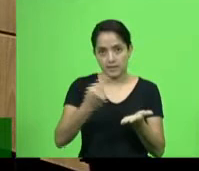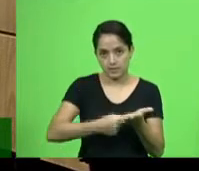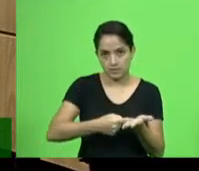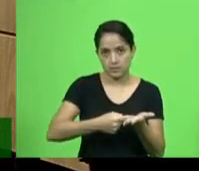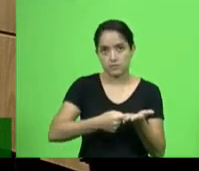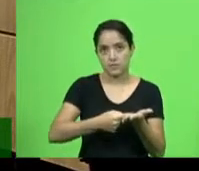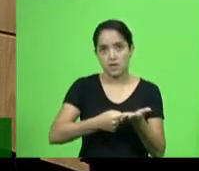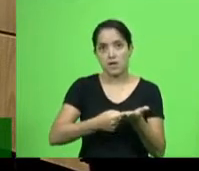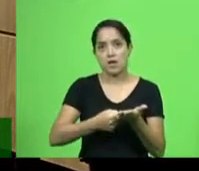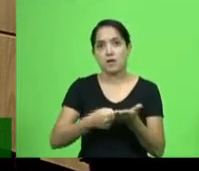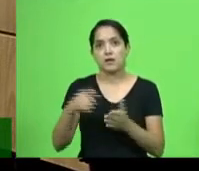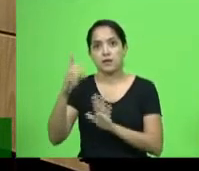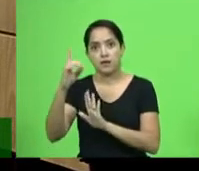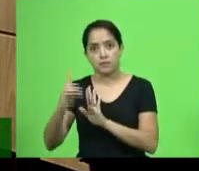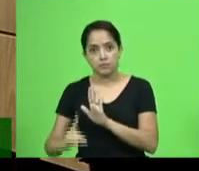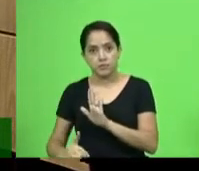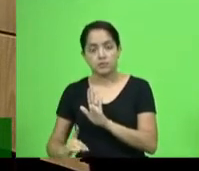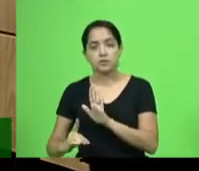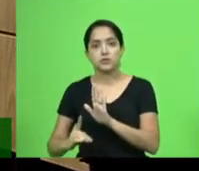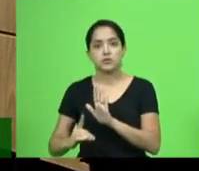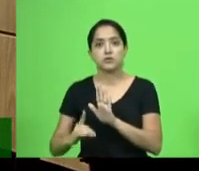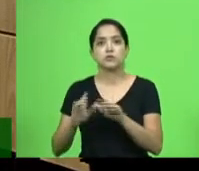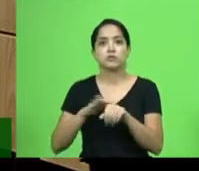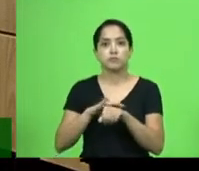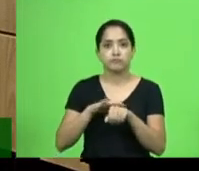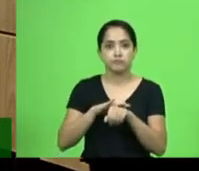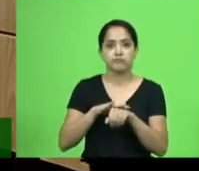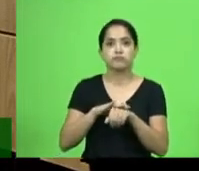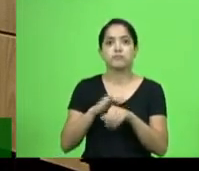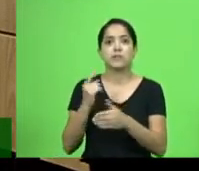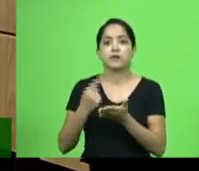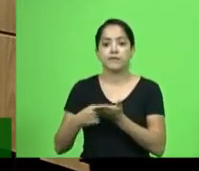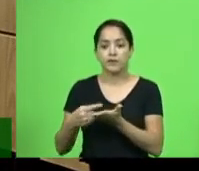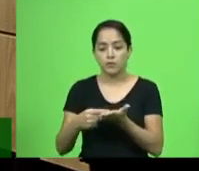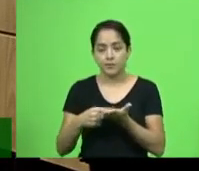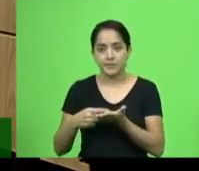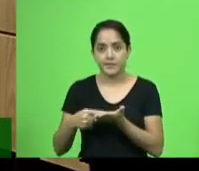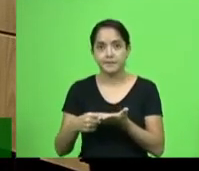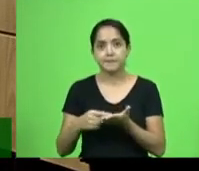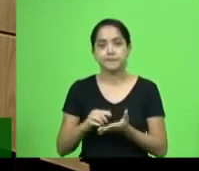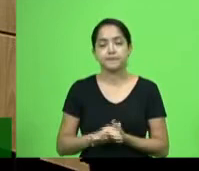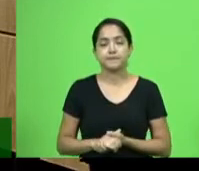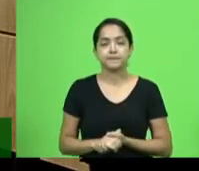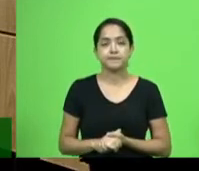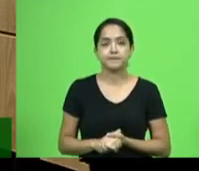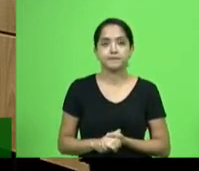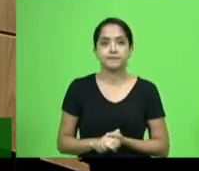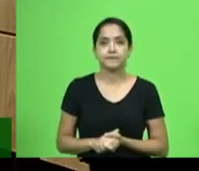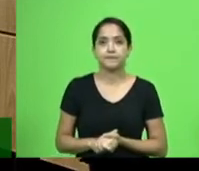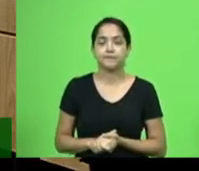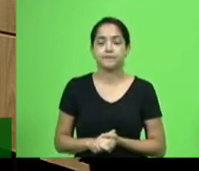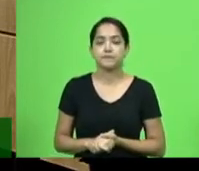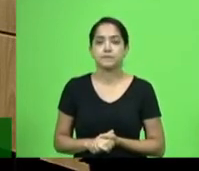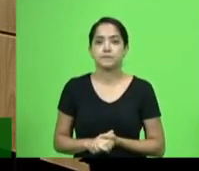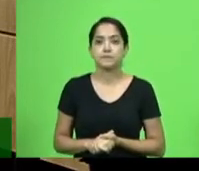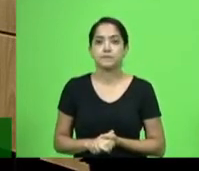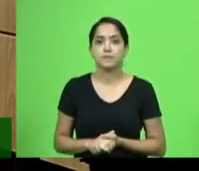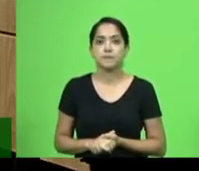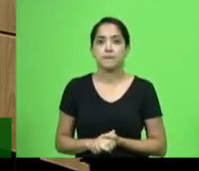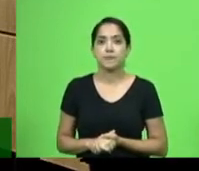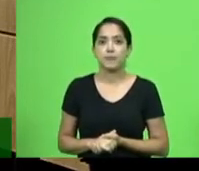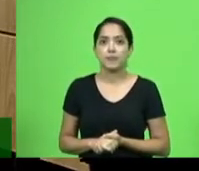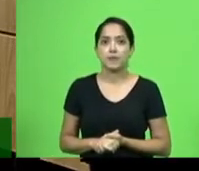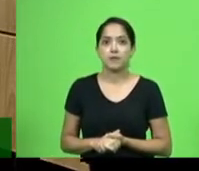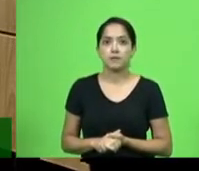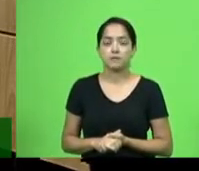a mesa diretora falar numa conversa com os requerentes e com o secretário para ver a disponibilidade da agenda. Pela ordem, presidente. Pela ordem. Pela ordem, deputado José. Eu